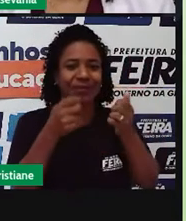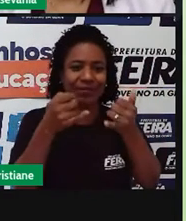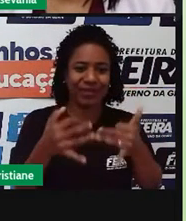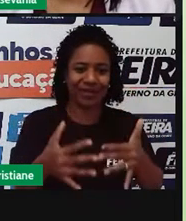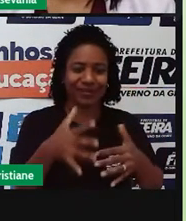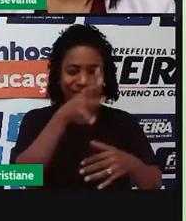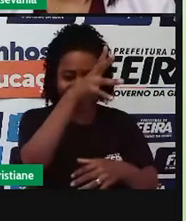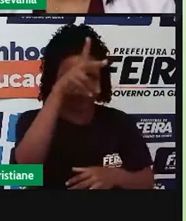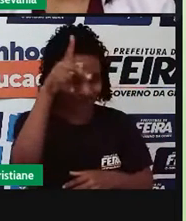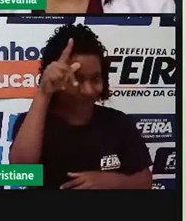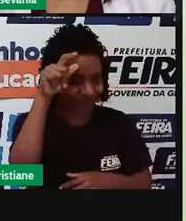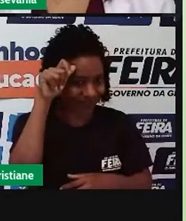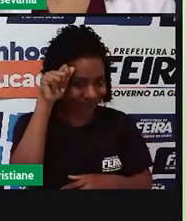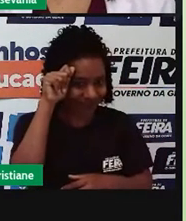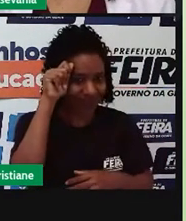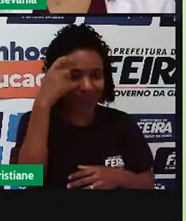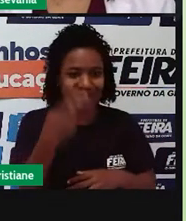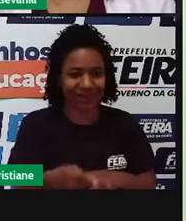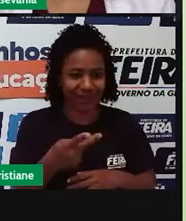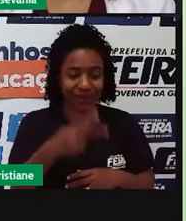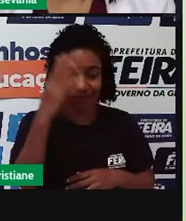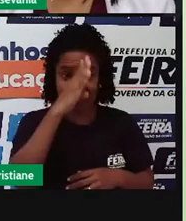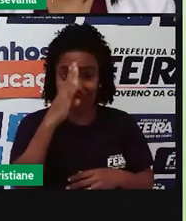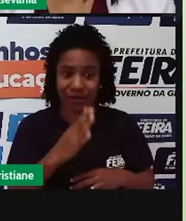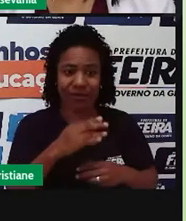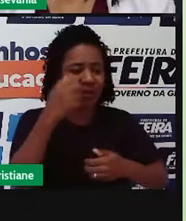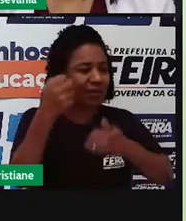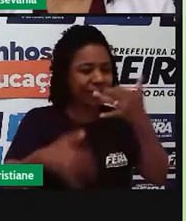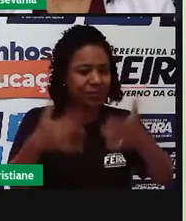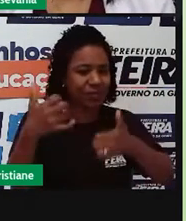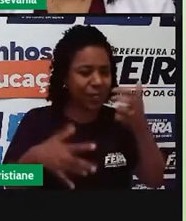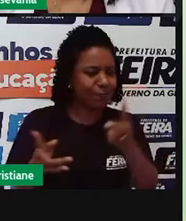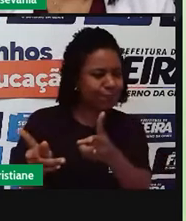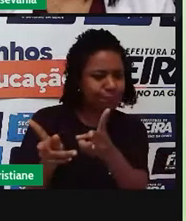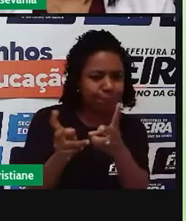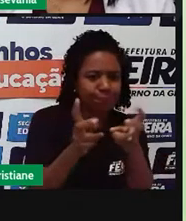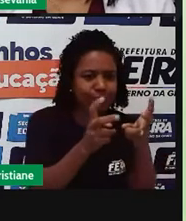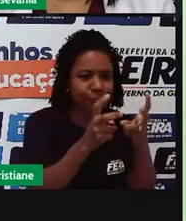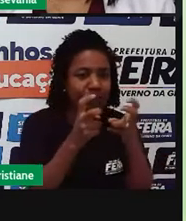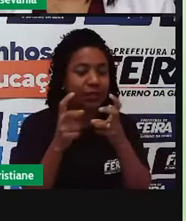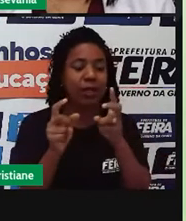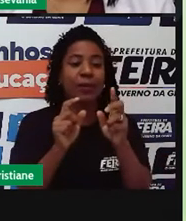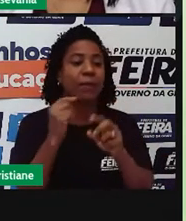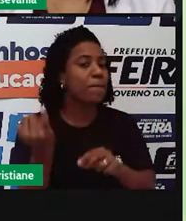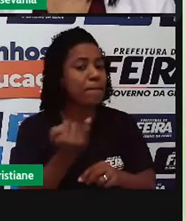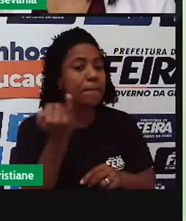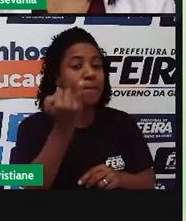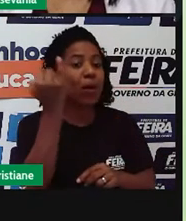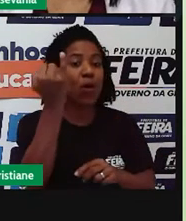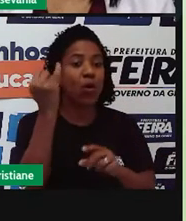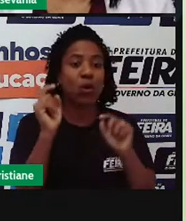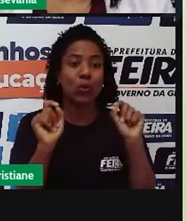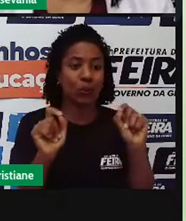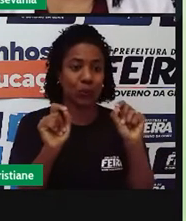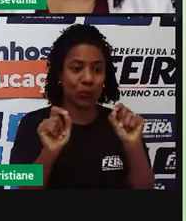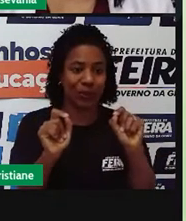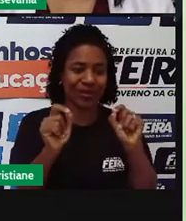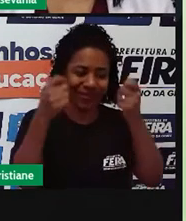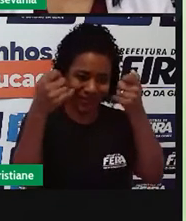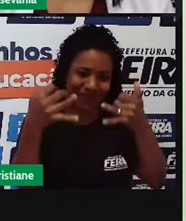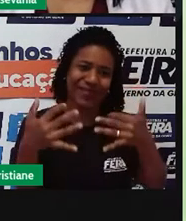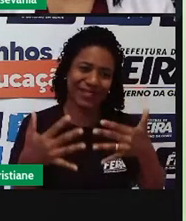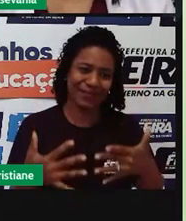floresta amazônica da parte brasileira, e que ela, por si só, né, já se fala a importância dela aí, então, esse processo de